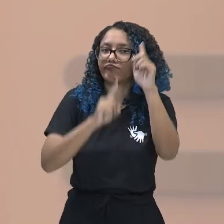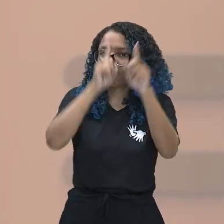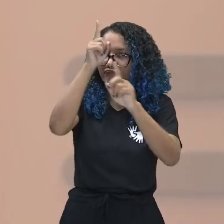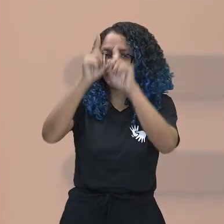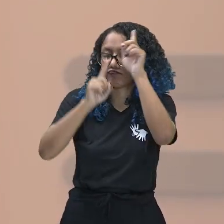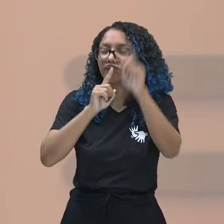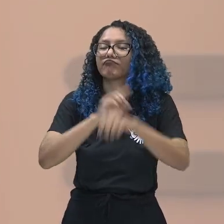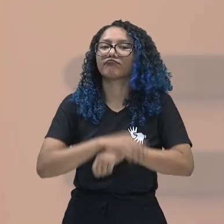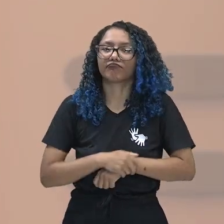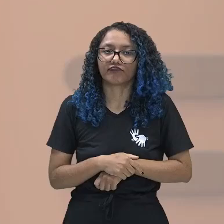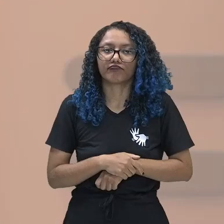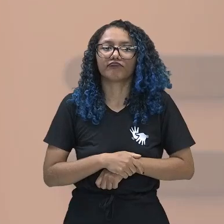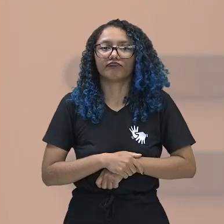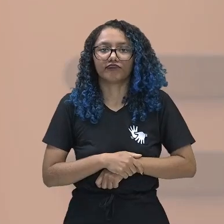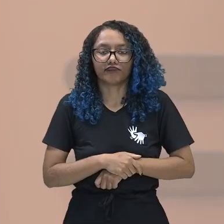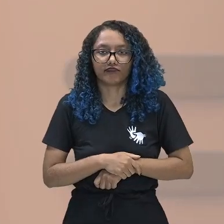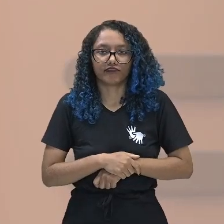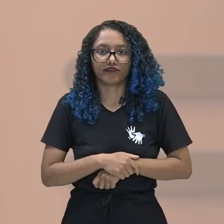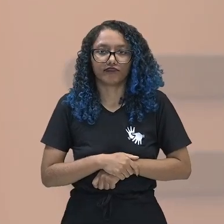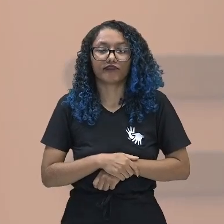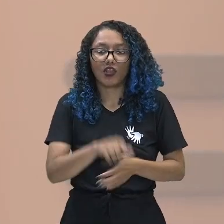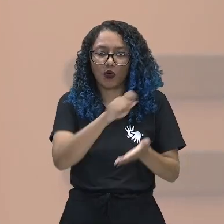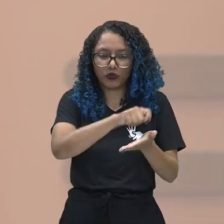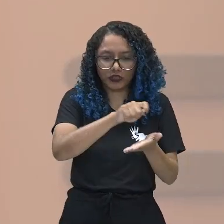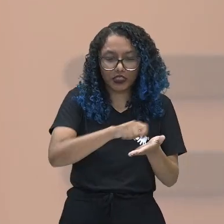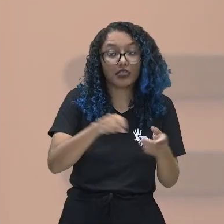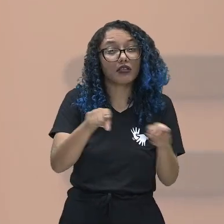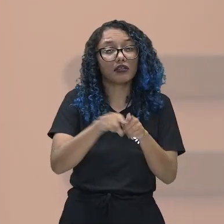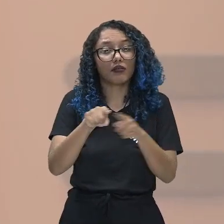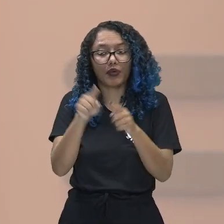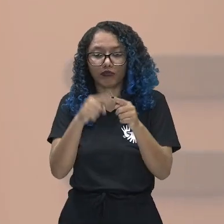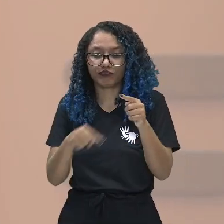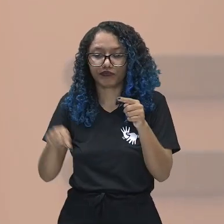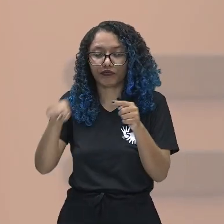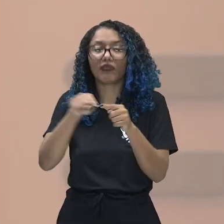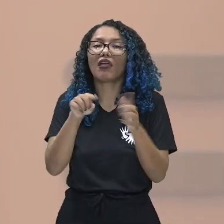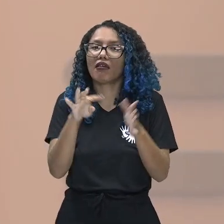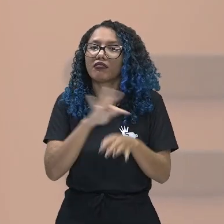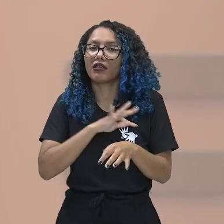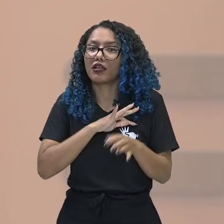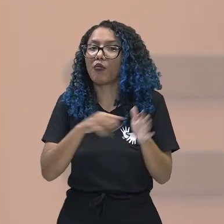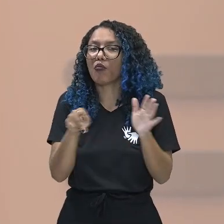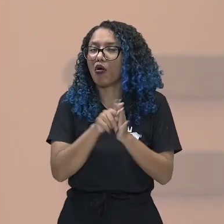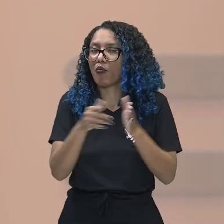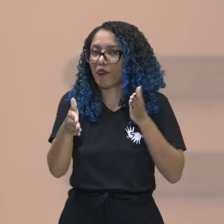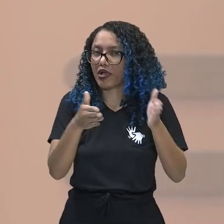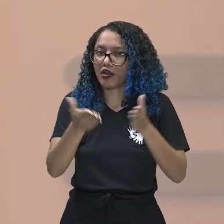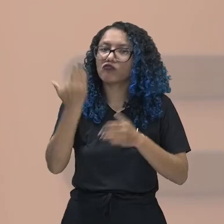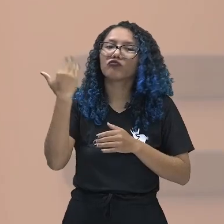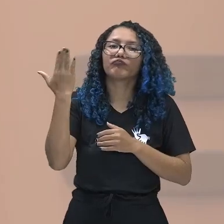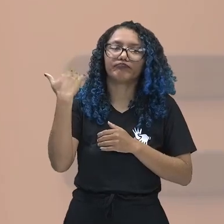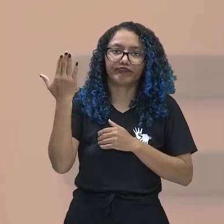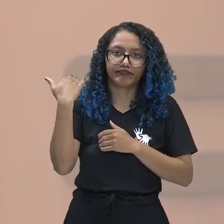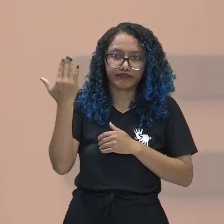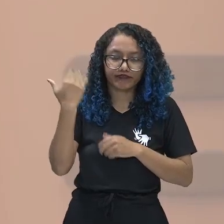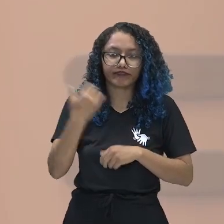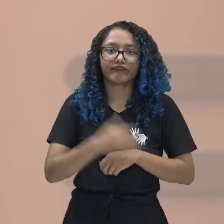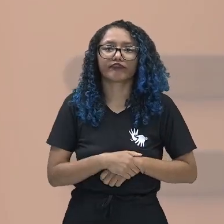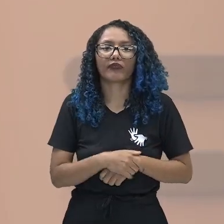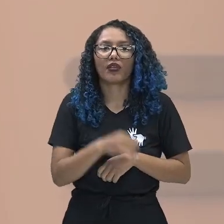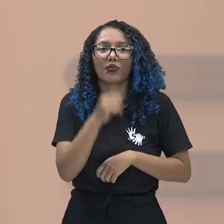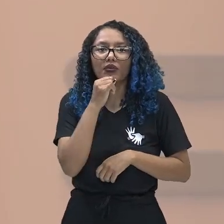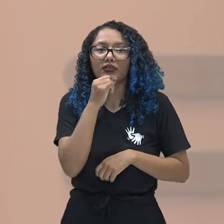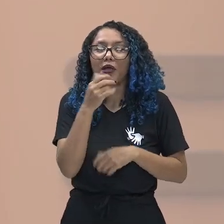cuneiforme e principalmente utilizar a roda é uma tecnologia então daquele período, tá? É como se fosse aí a